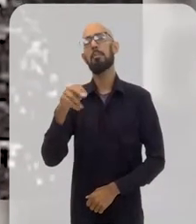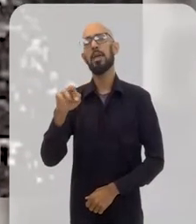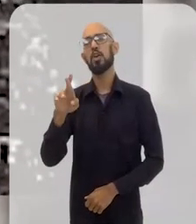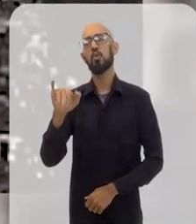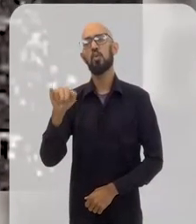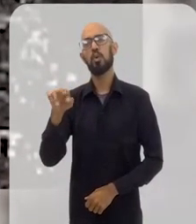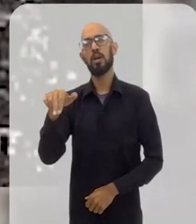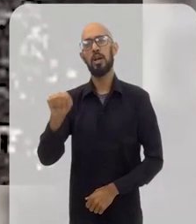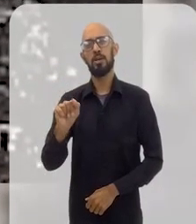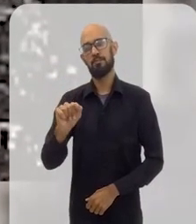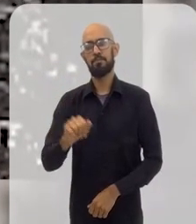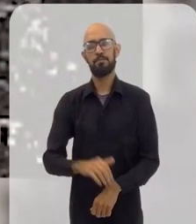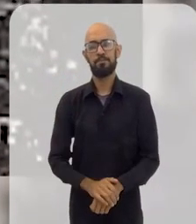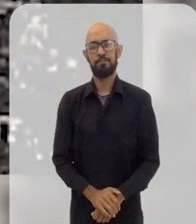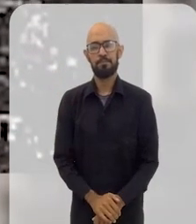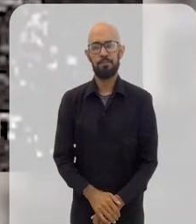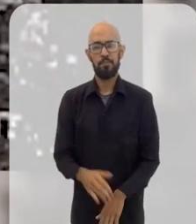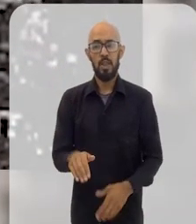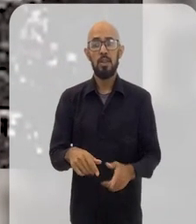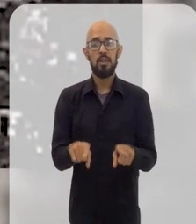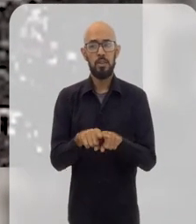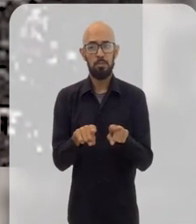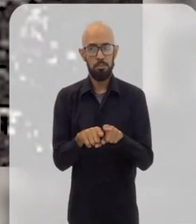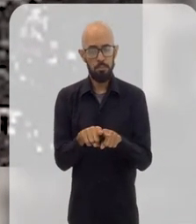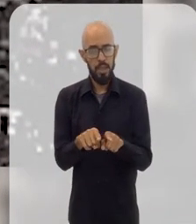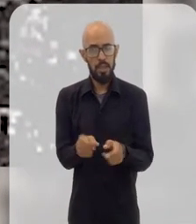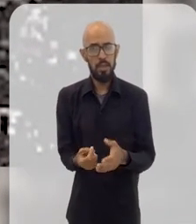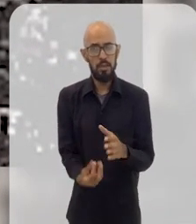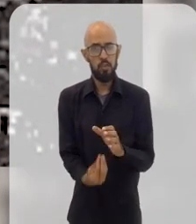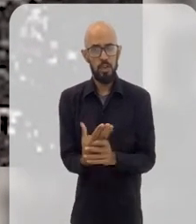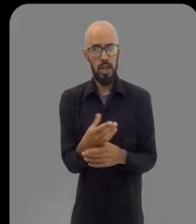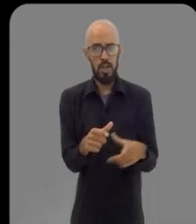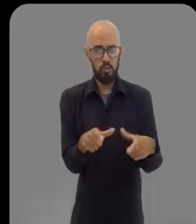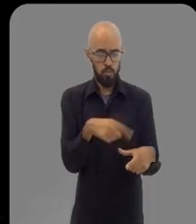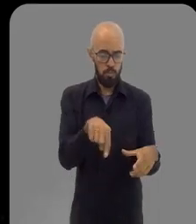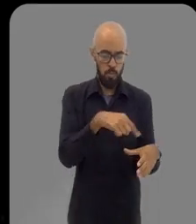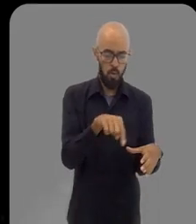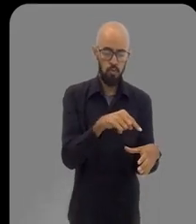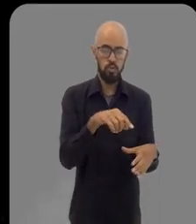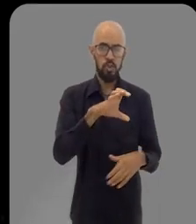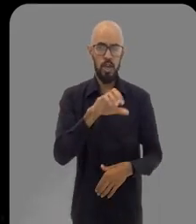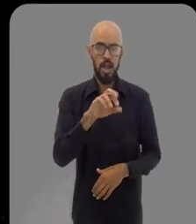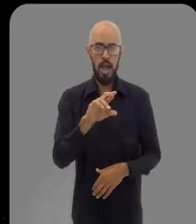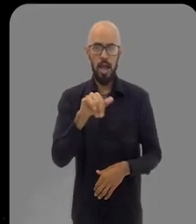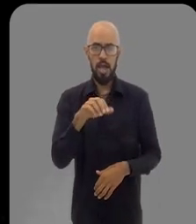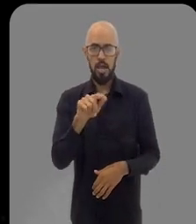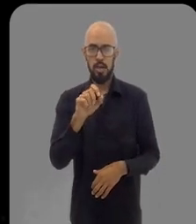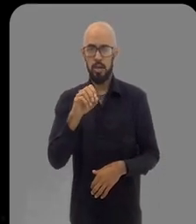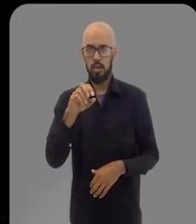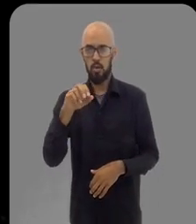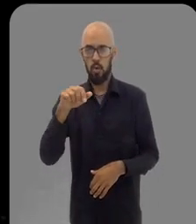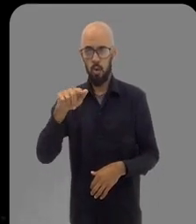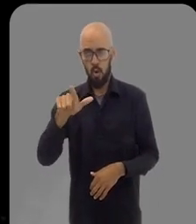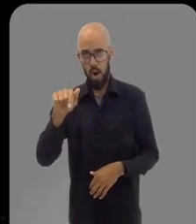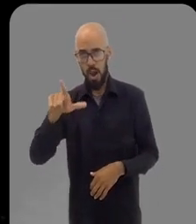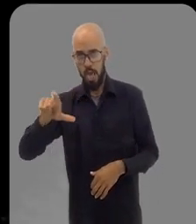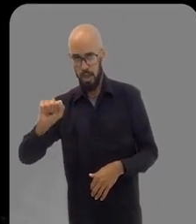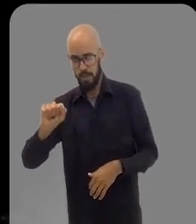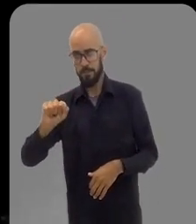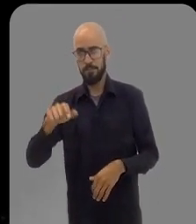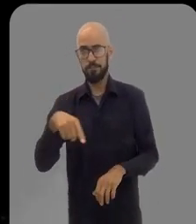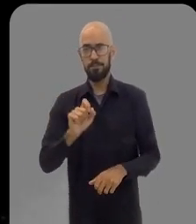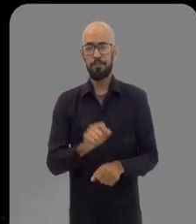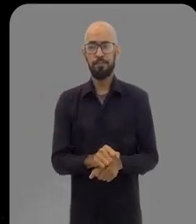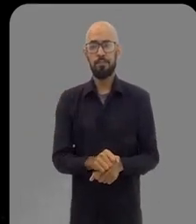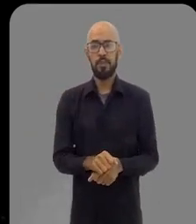1834, surge o povoado de Natividade de Carangola, fundado por José de Lanes, um dos primeiros nomes